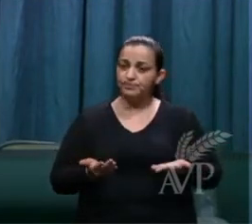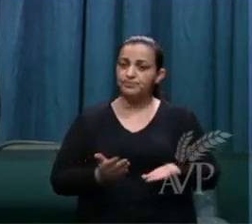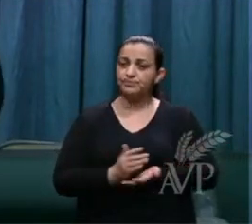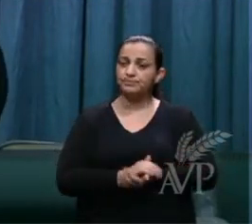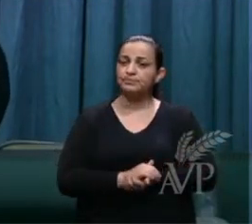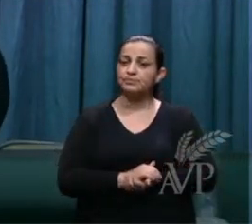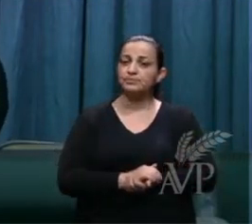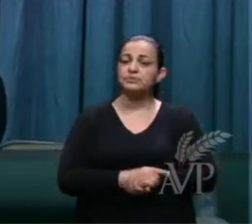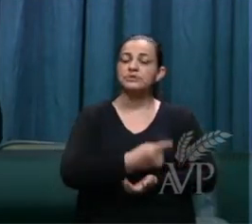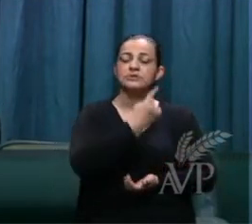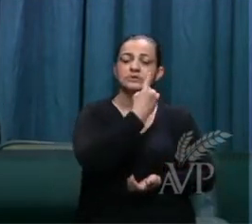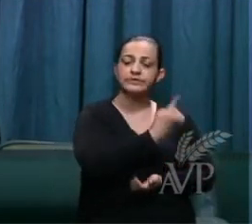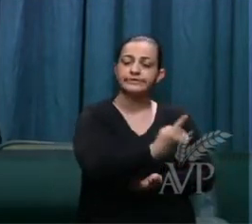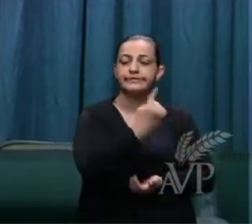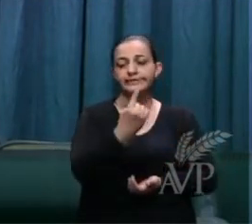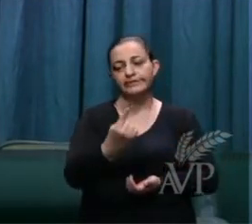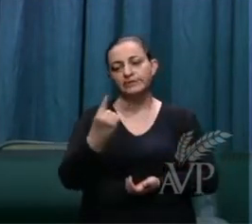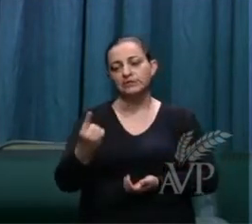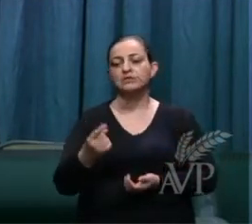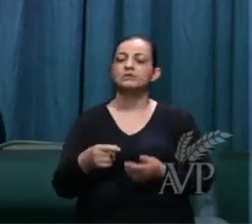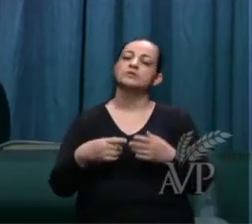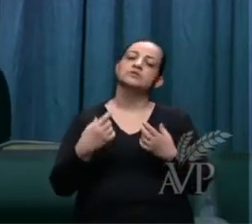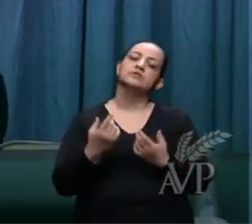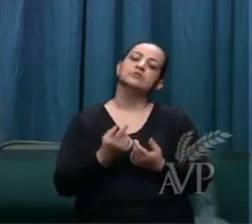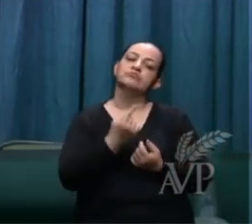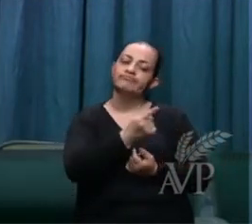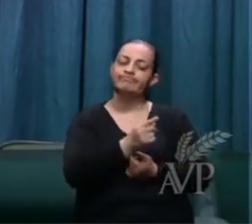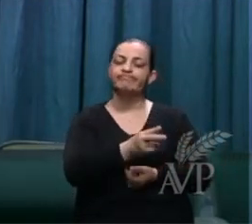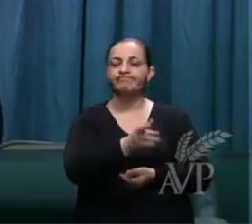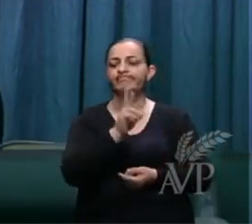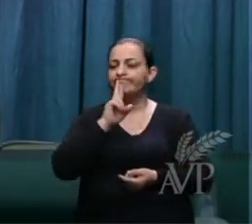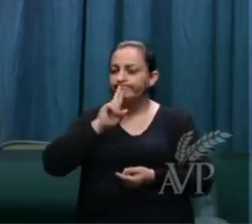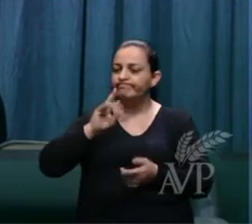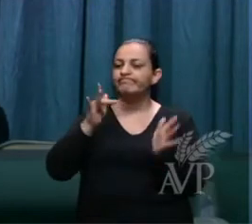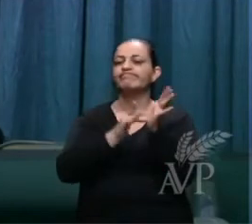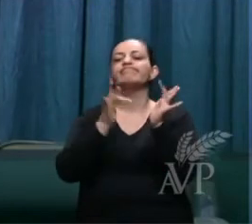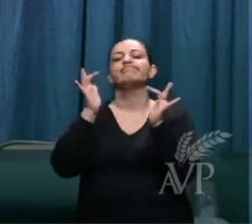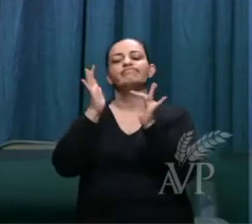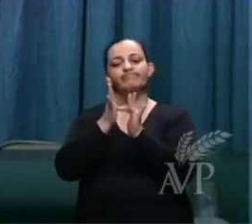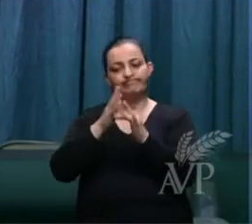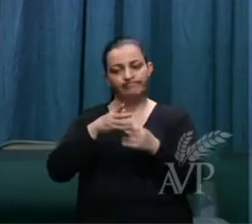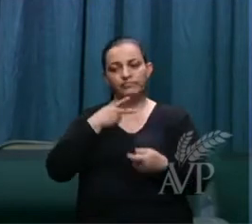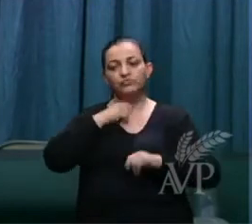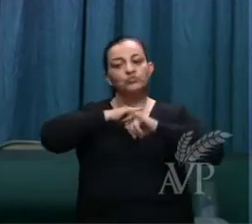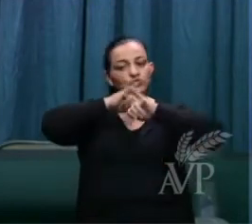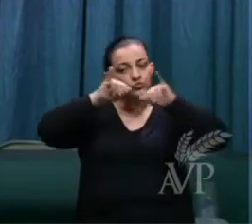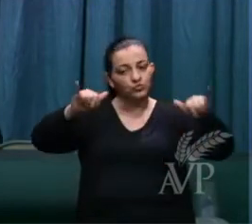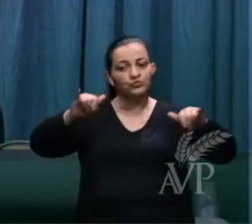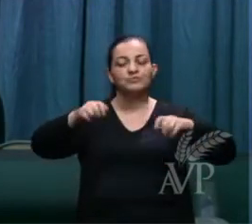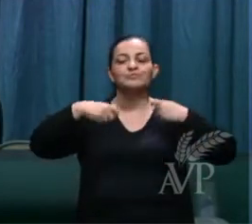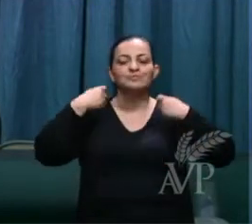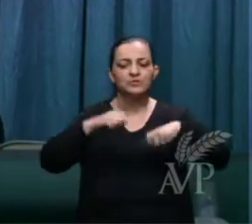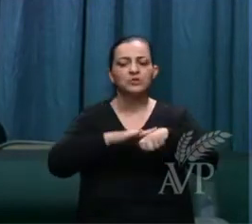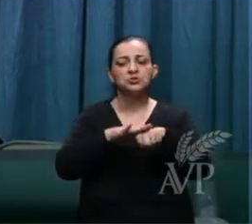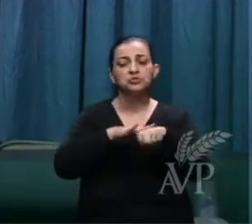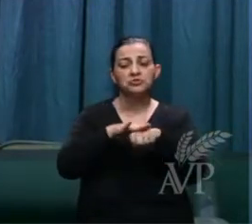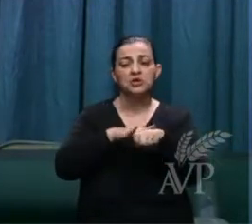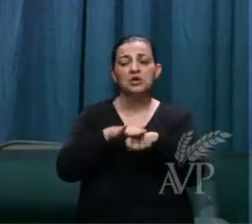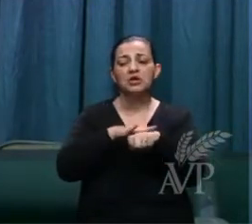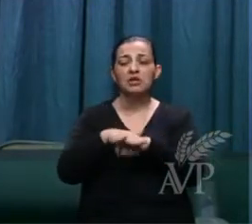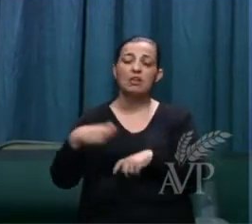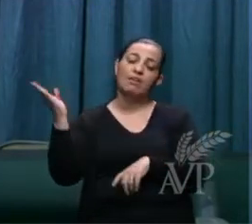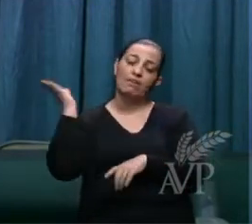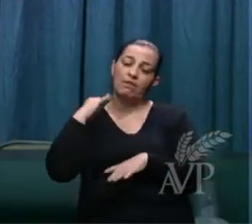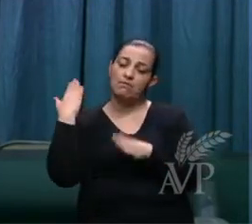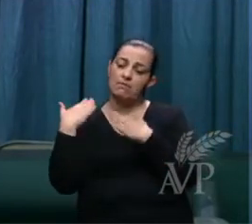cada palavra ociosa, Jesus diz que você terá que dar conta. Conversa demais, fala